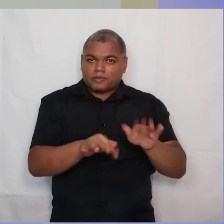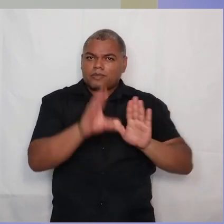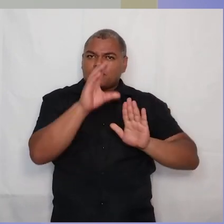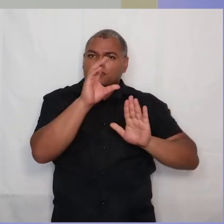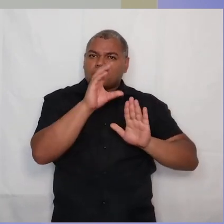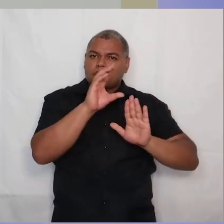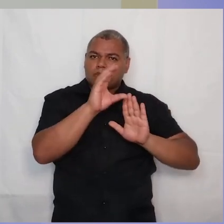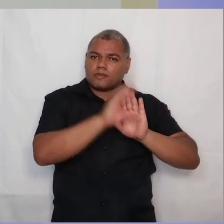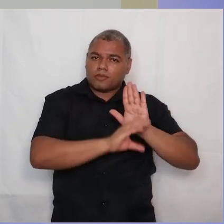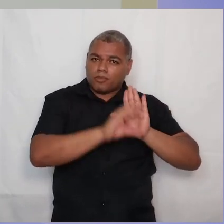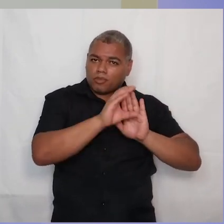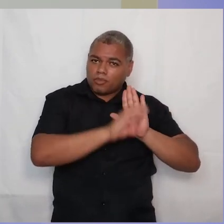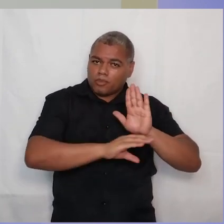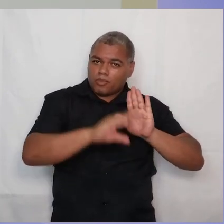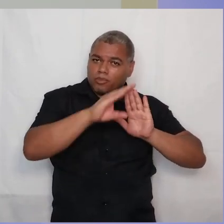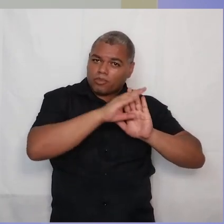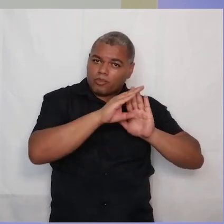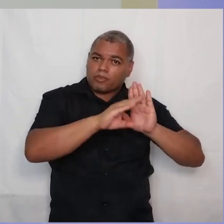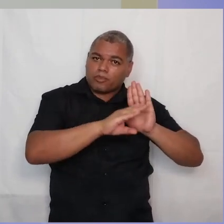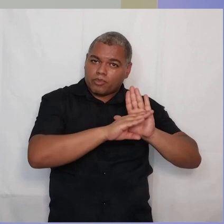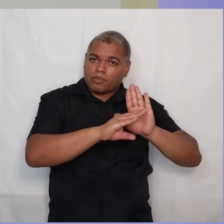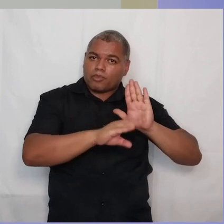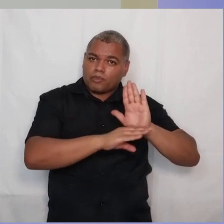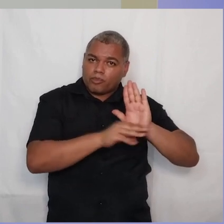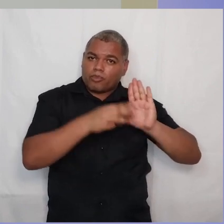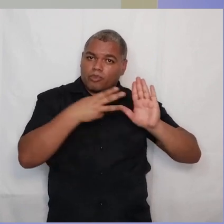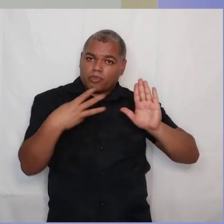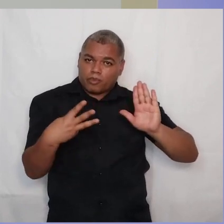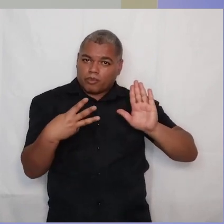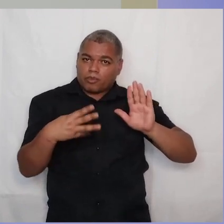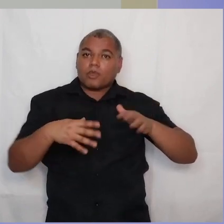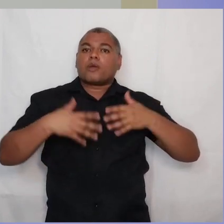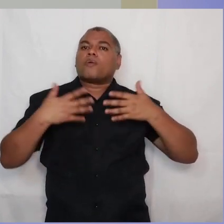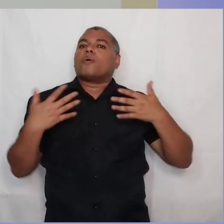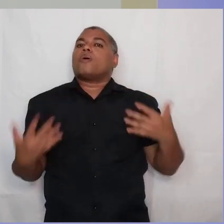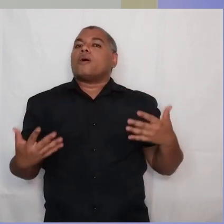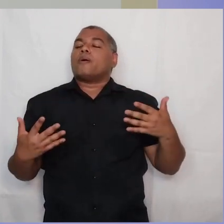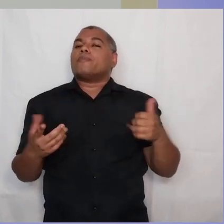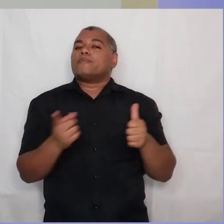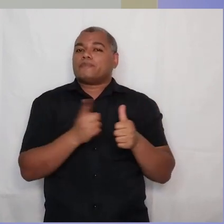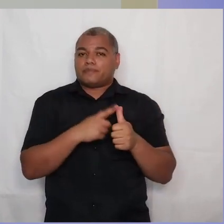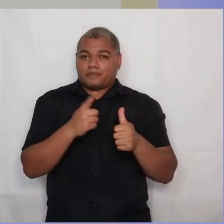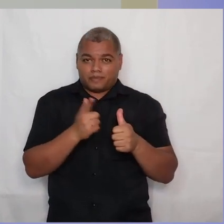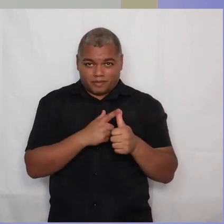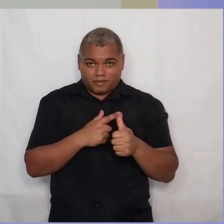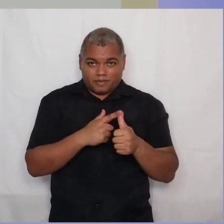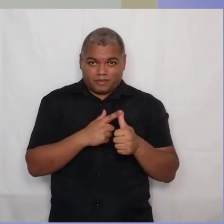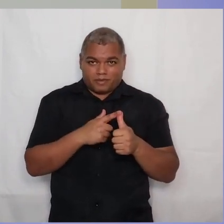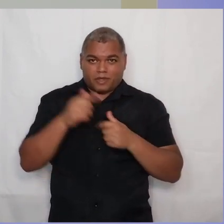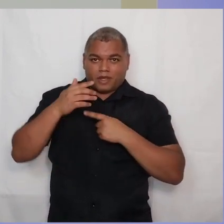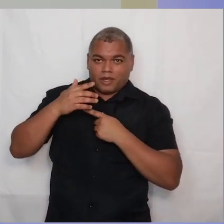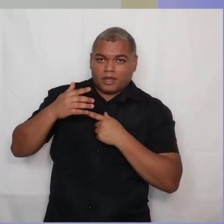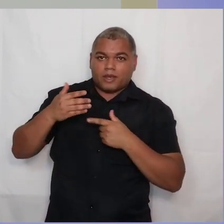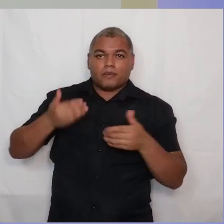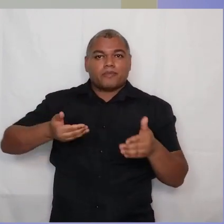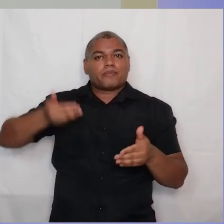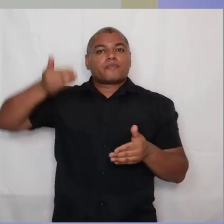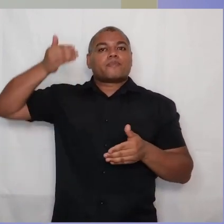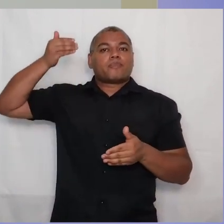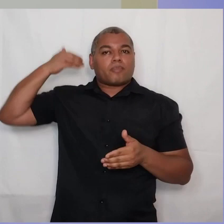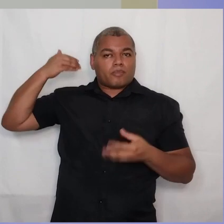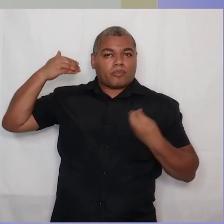nós cristãos vivamos a vida cristã. E esse conceito é deixar de lado a velha natureza ou